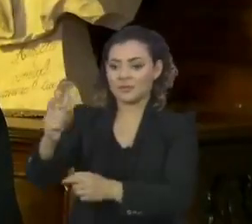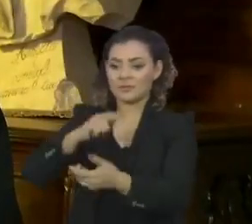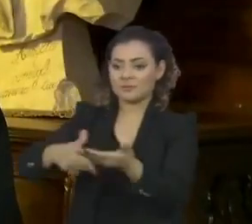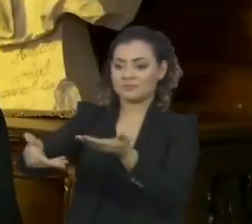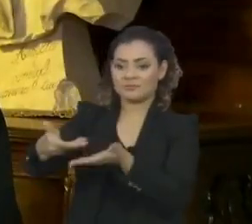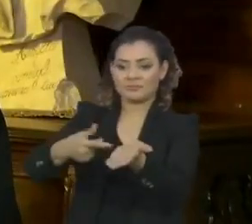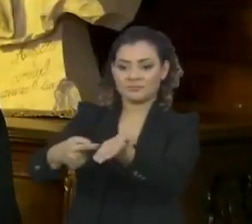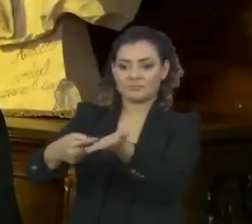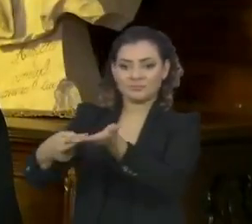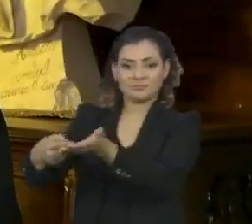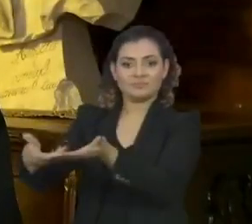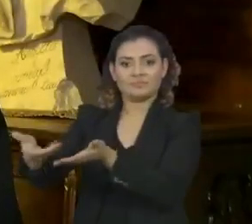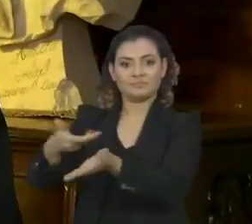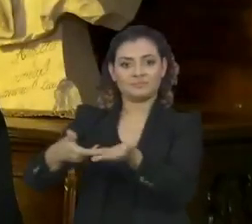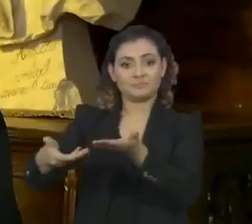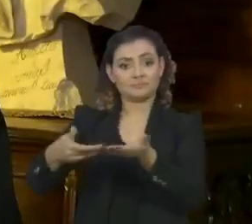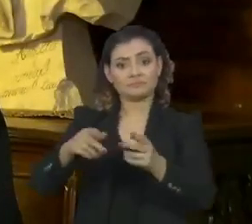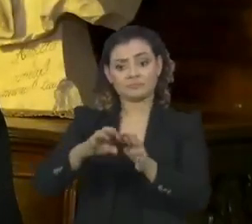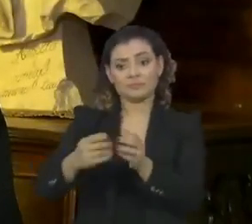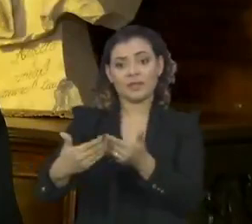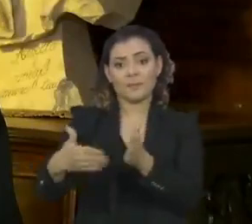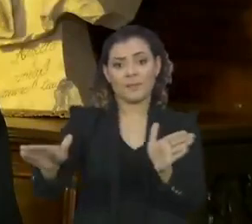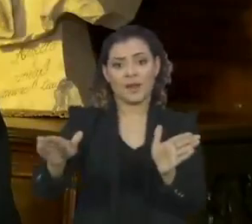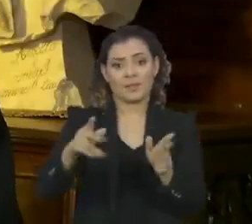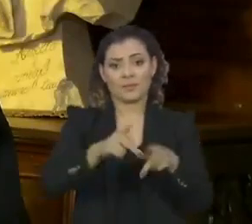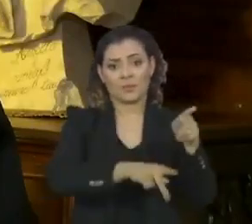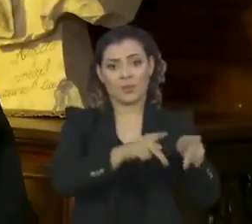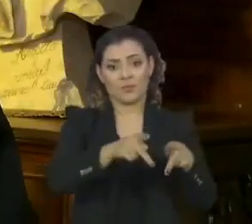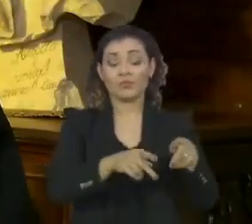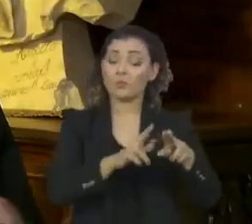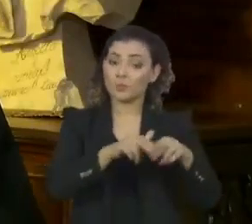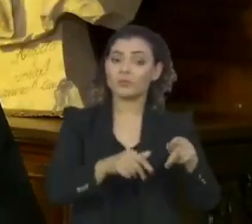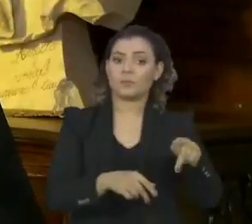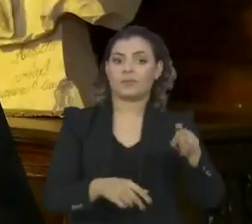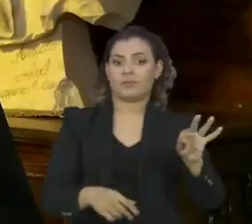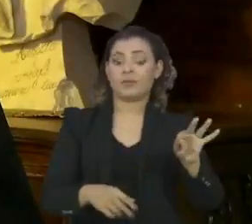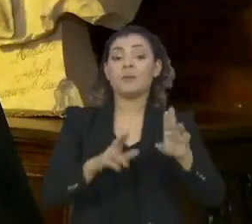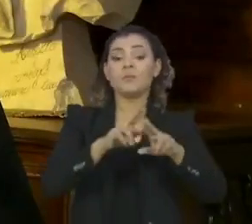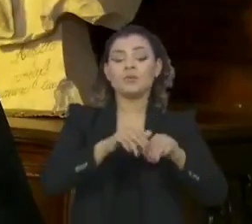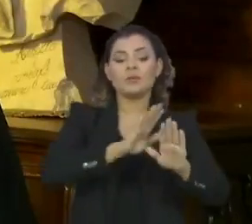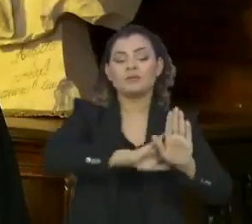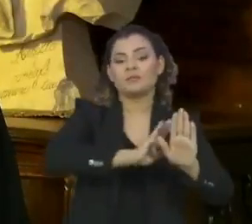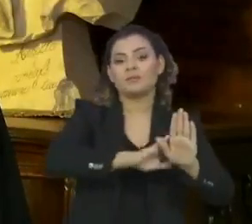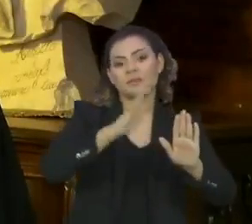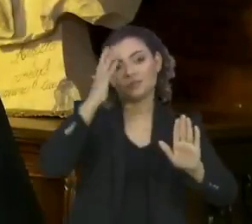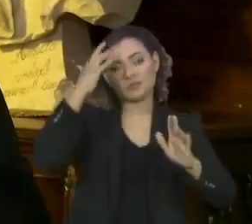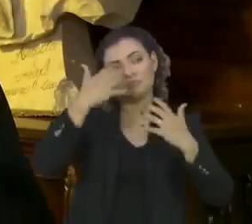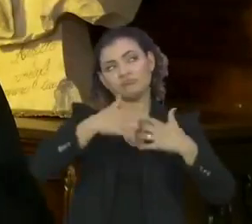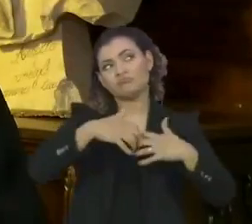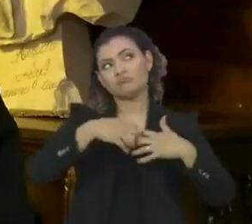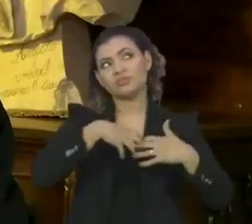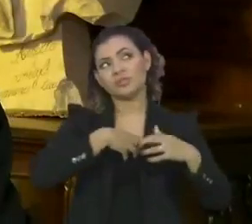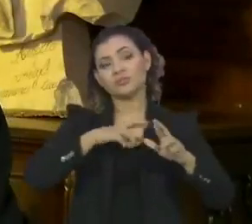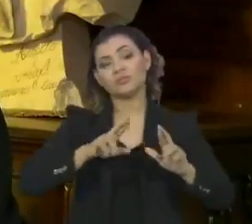acredito que foi importante, digamos, uma vertente diferente de pensamento que